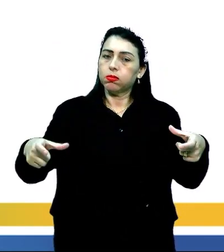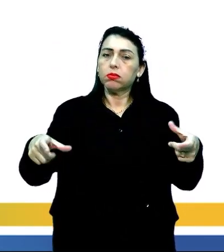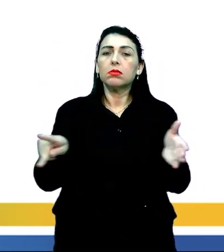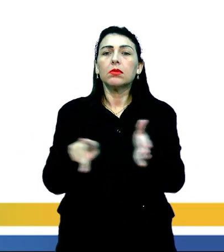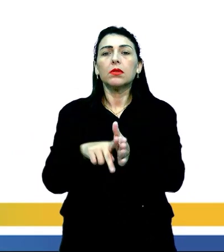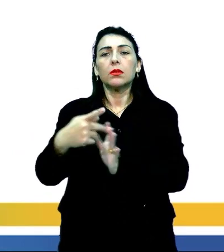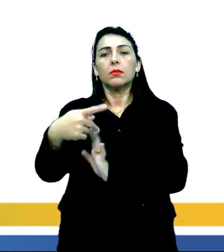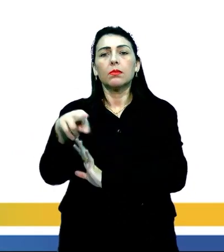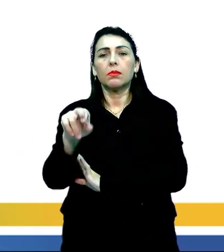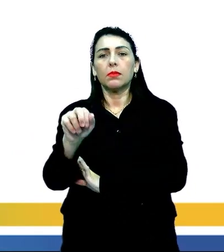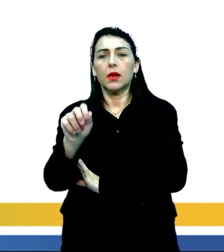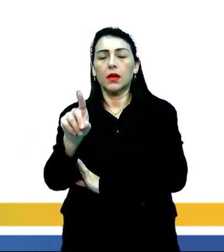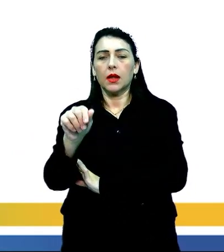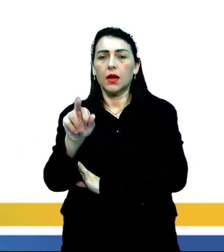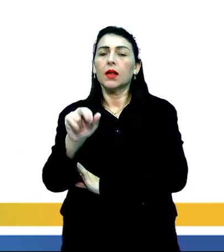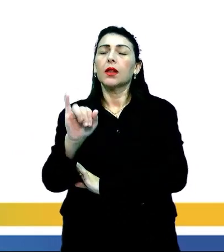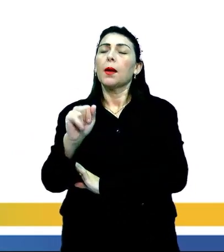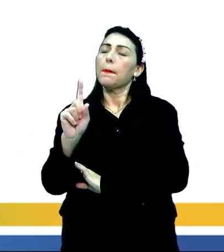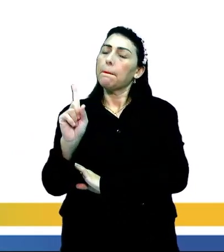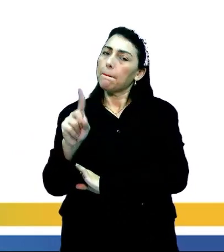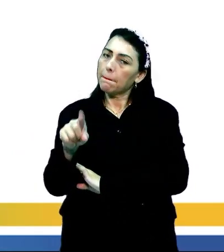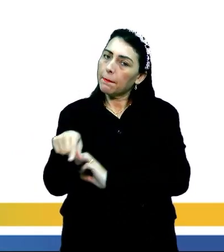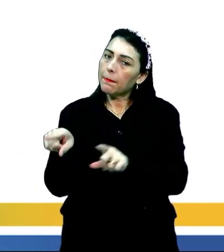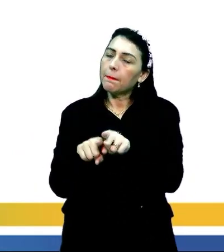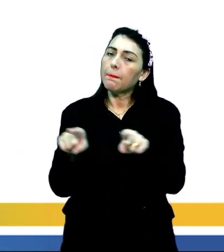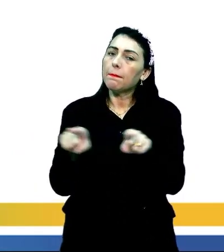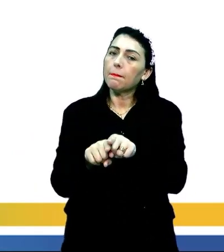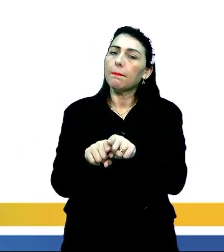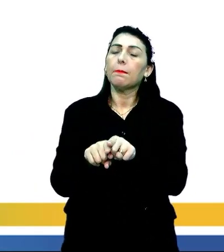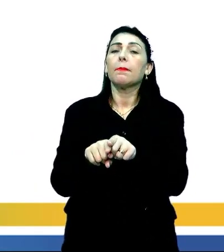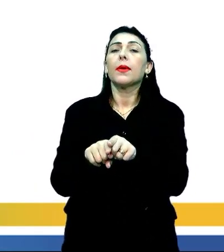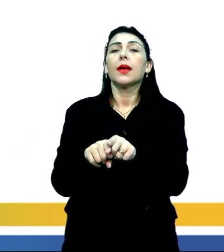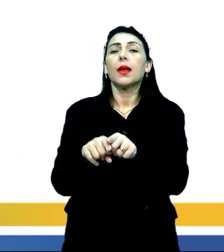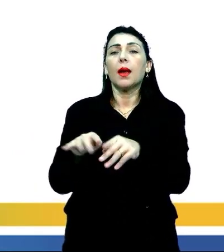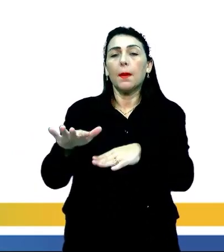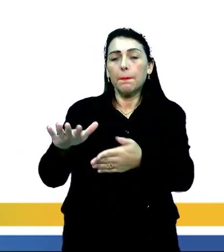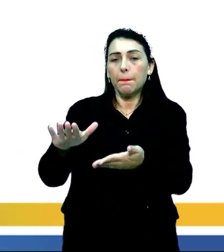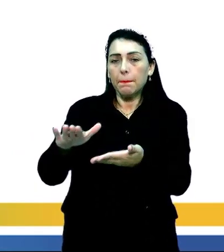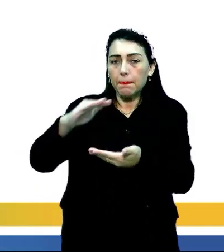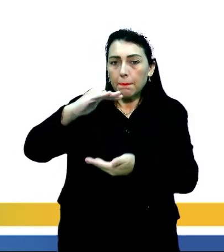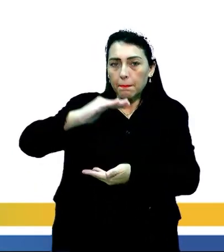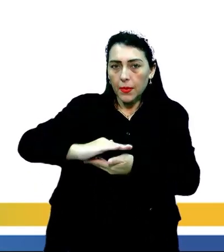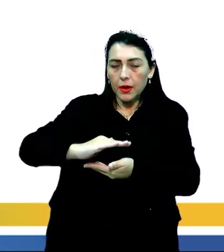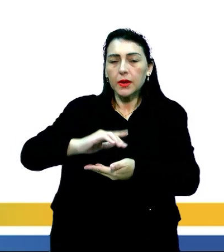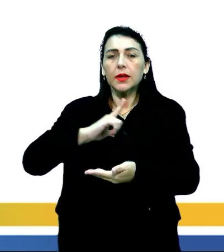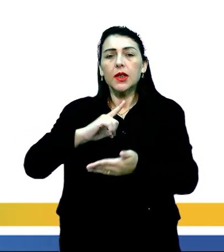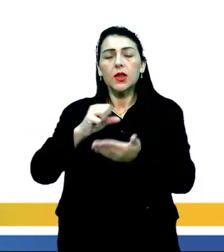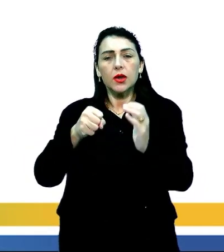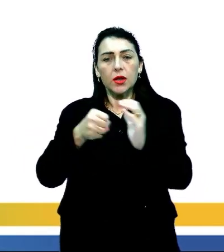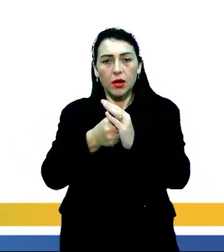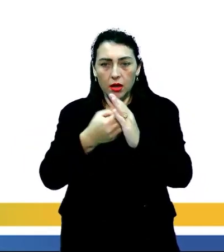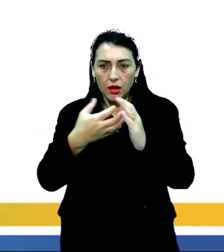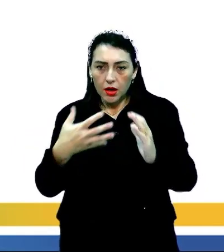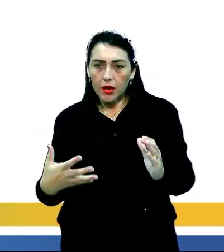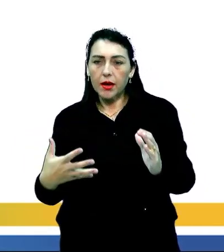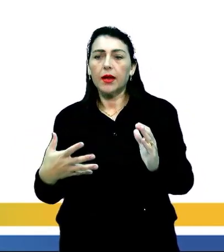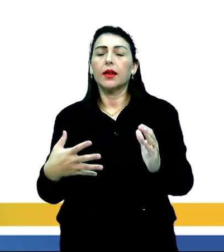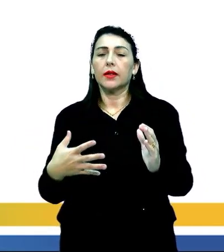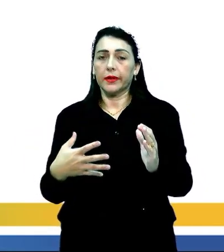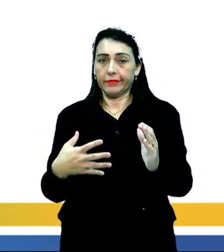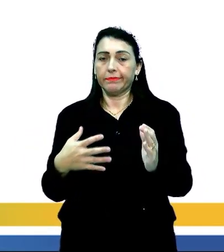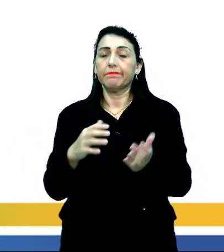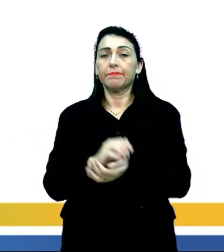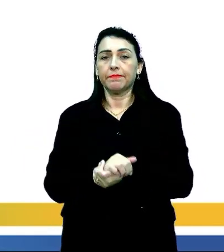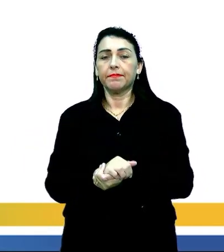área da pradaria, também é um relevo baixo. A gente vai ter, de característica desse relevo aí das